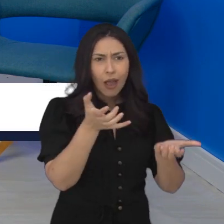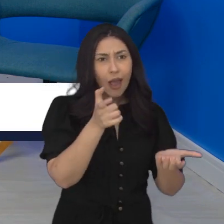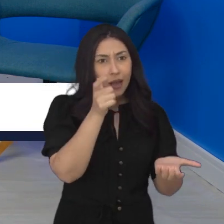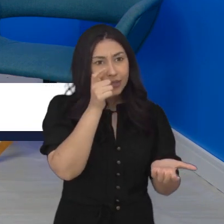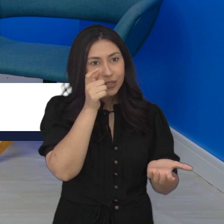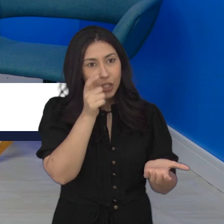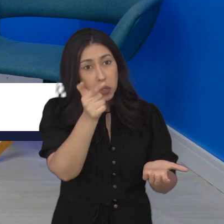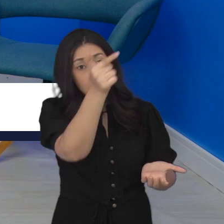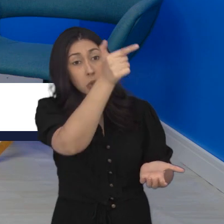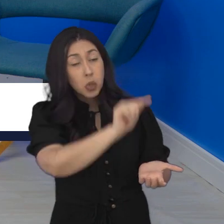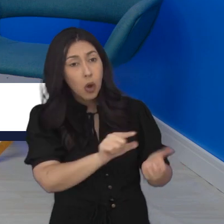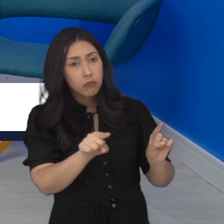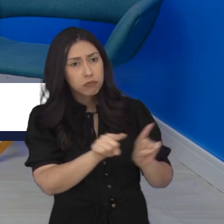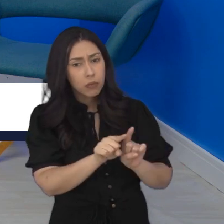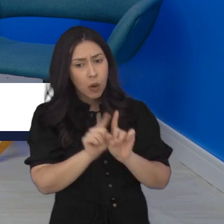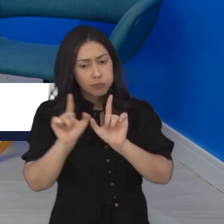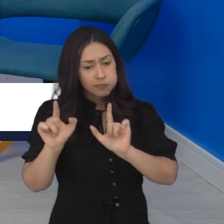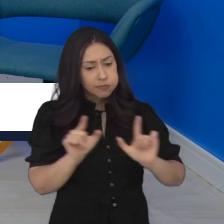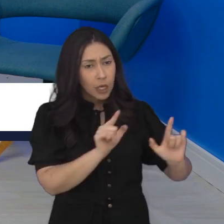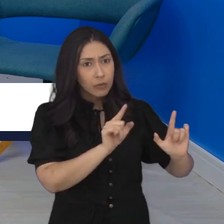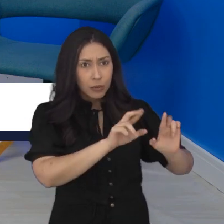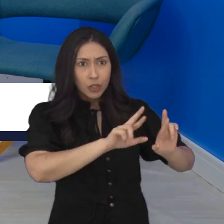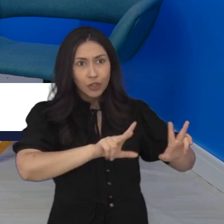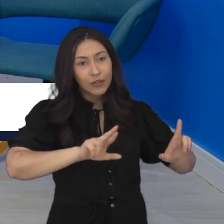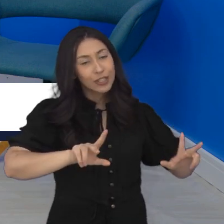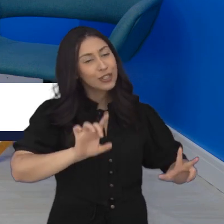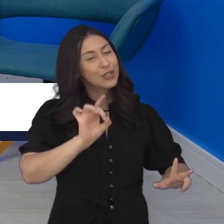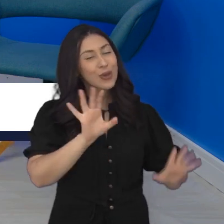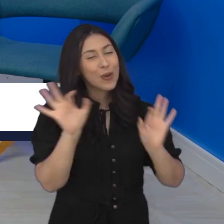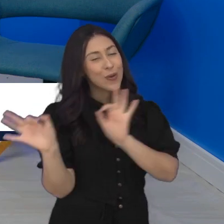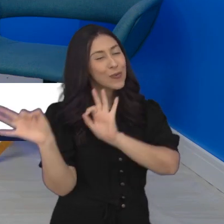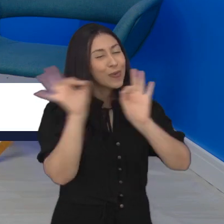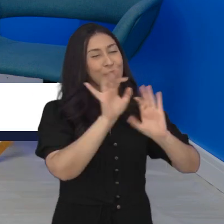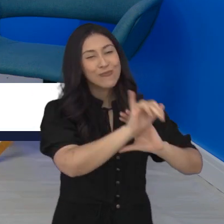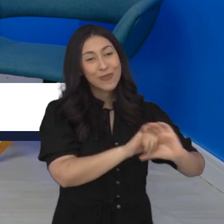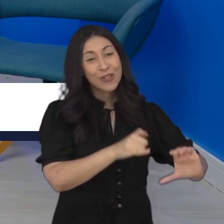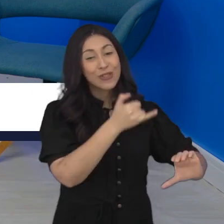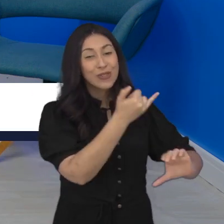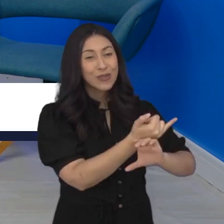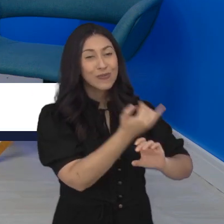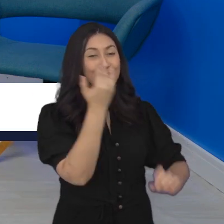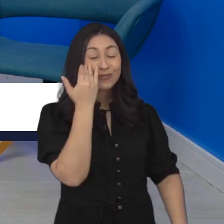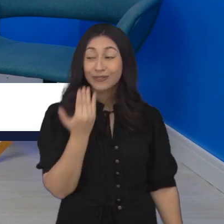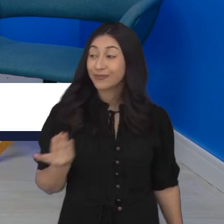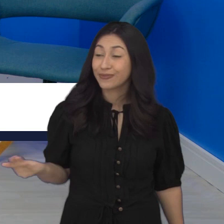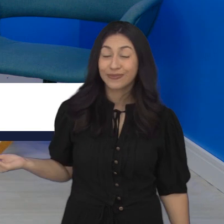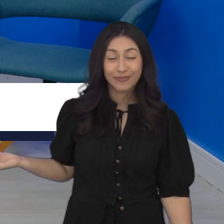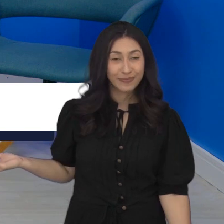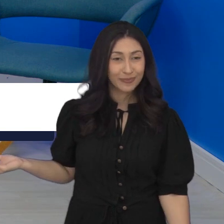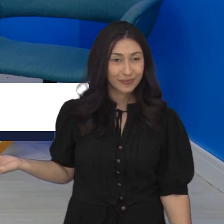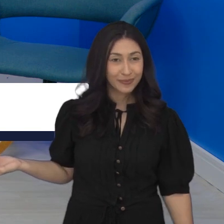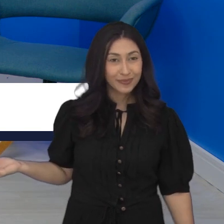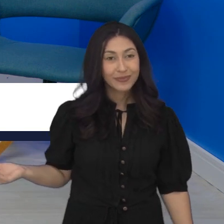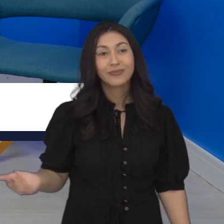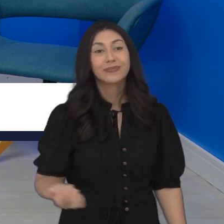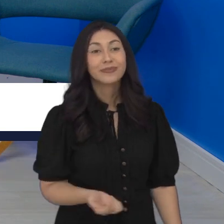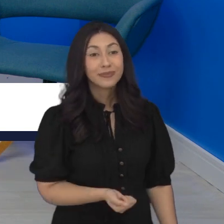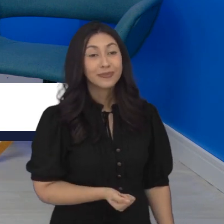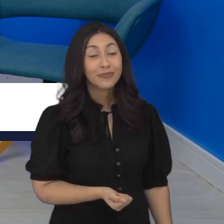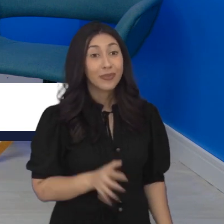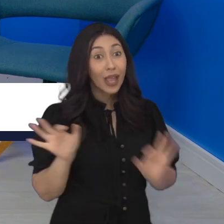quiser rever esse ou outros programas aqui da TV Câmara, é só acompanhar a gente pelo YouTube, youtube.com.br tvcâmara